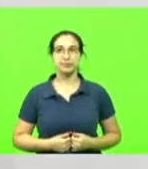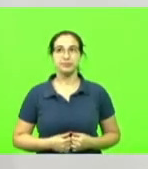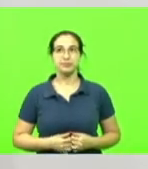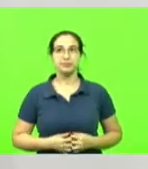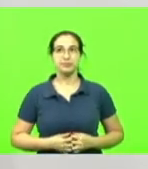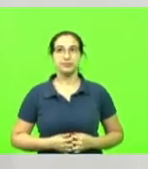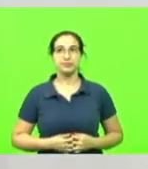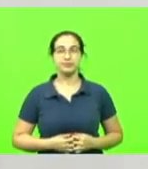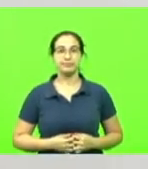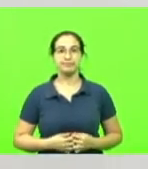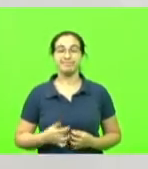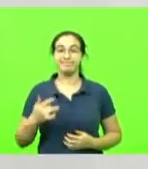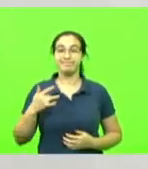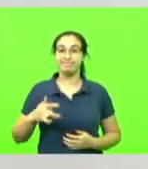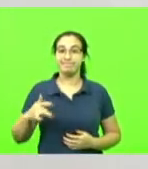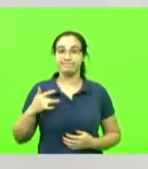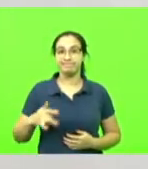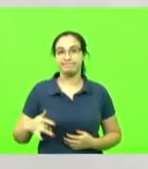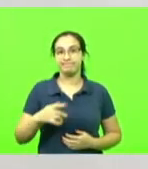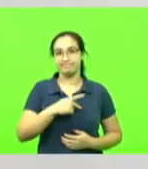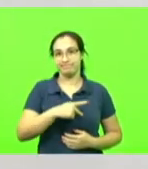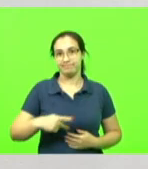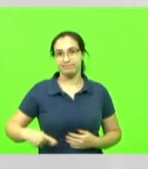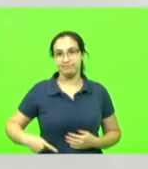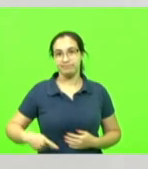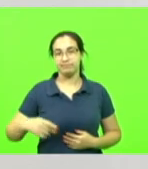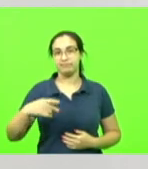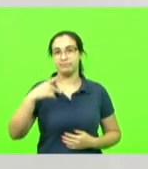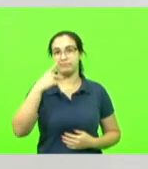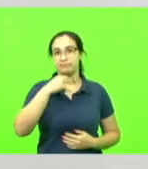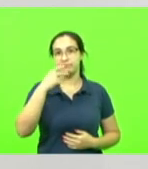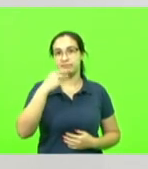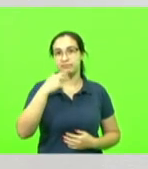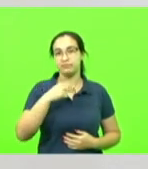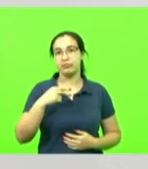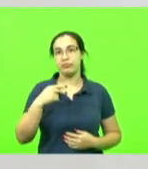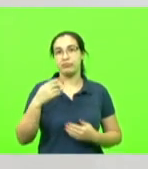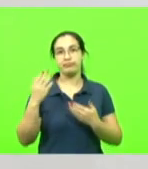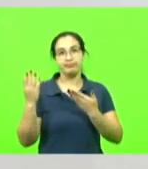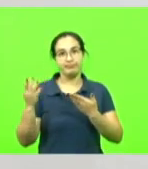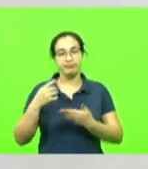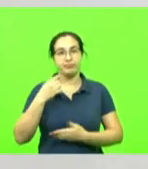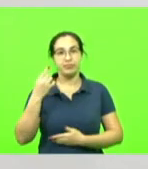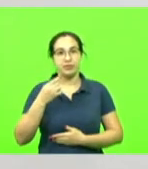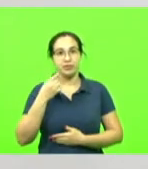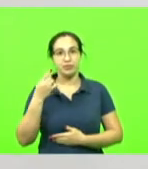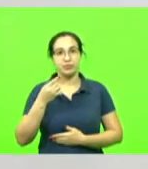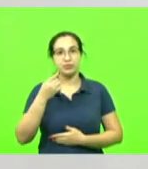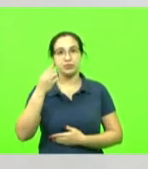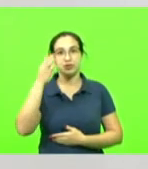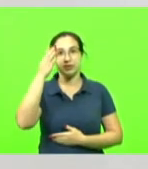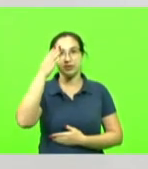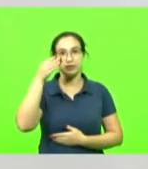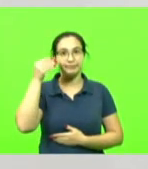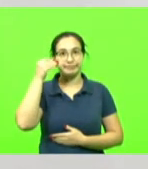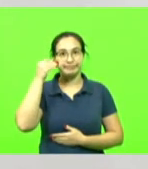Uma pena, presidente do exercício, o deputado Kennedy Nunes aí, a deputada já ter saído do plenário,